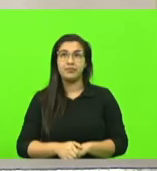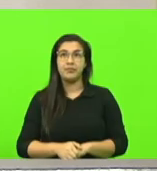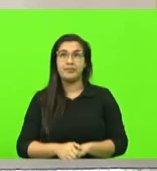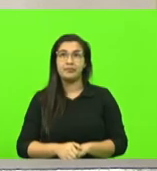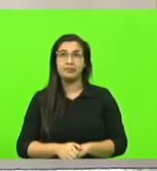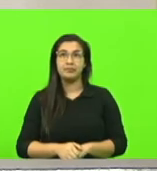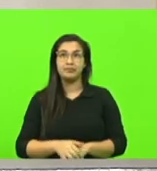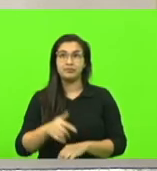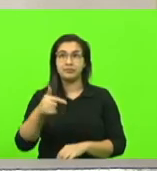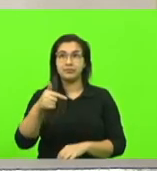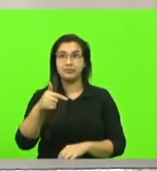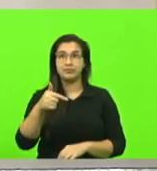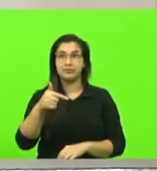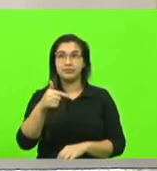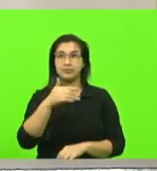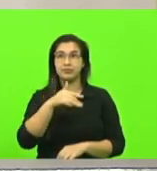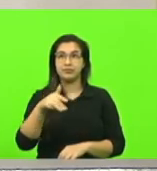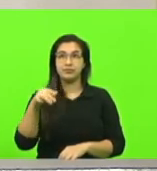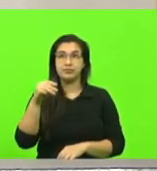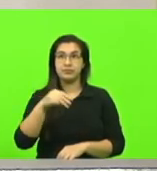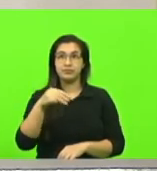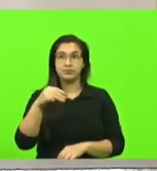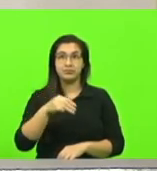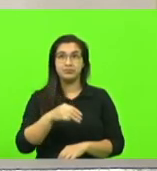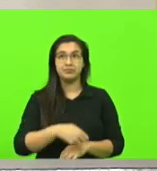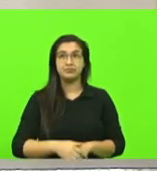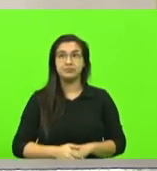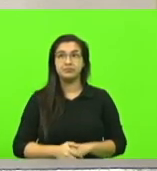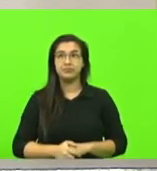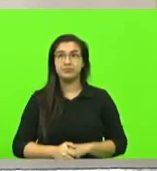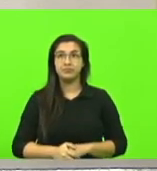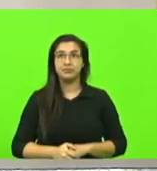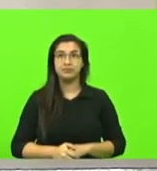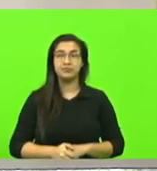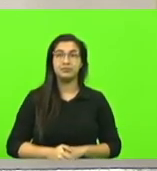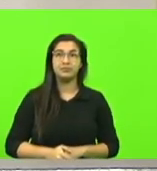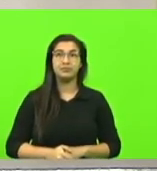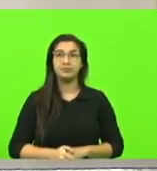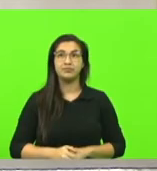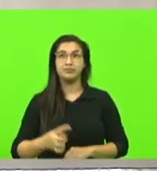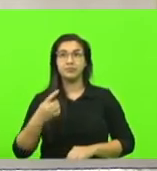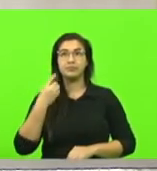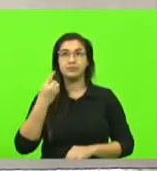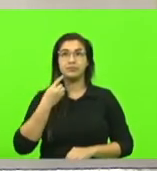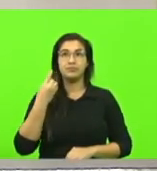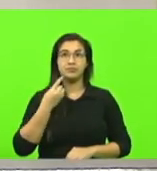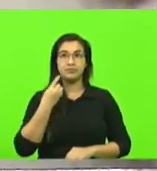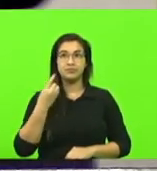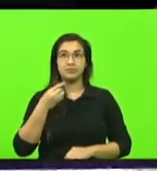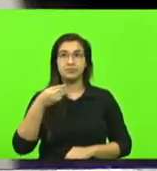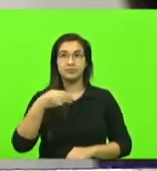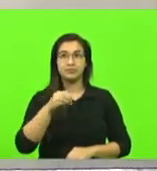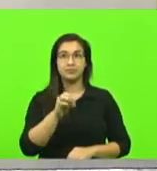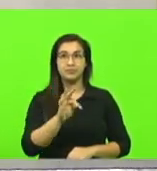será 7 minutos e 30 segundos deputado Lima concedido pelo deputado Mota